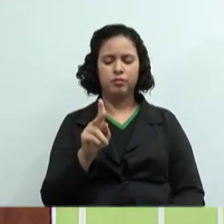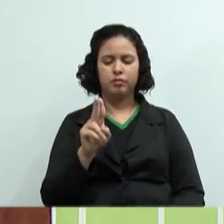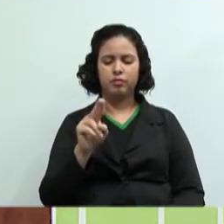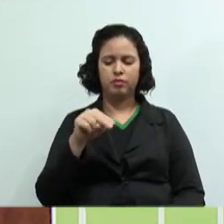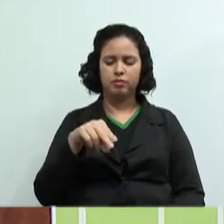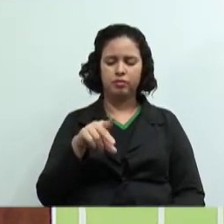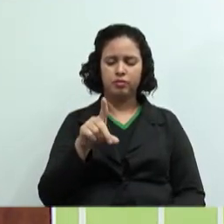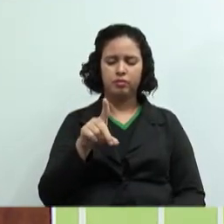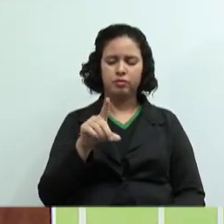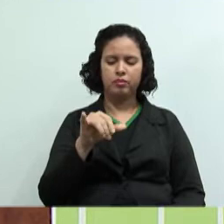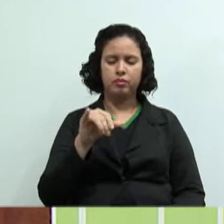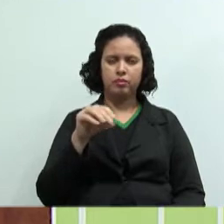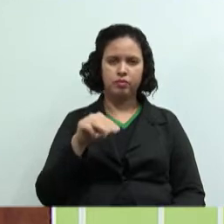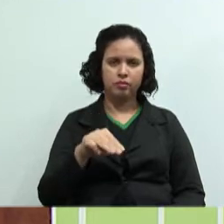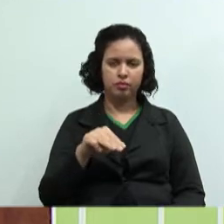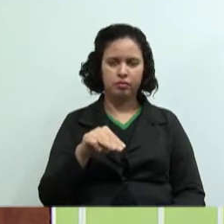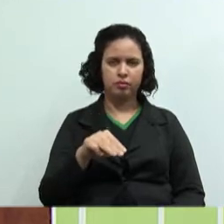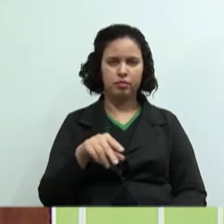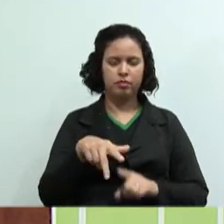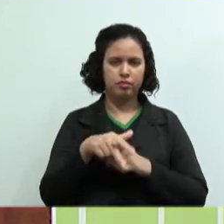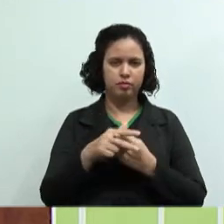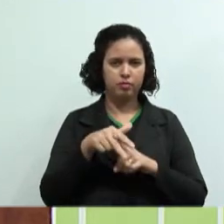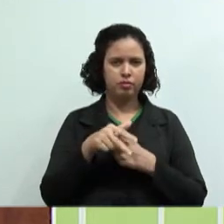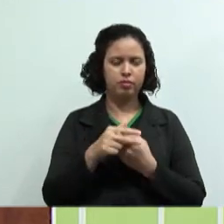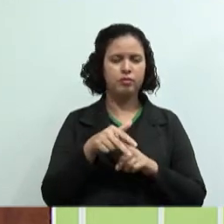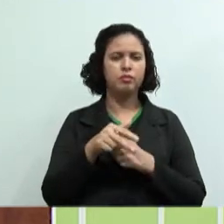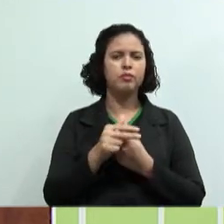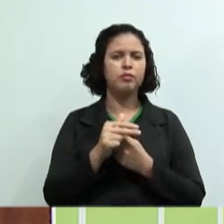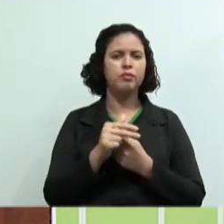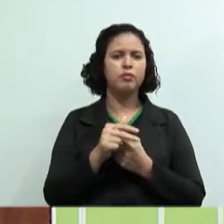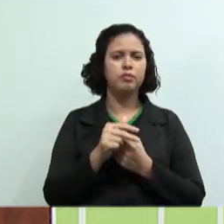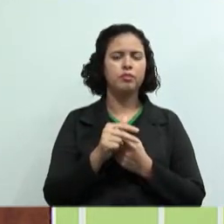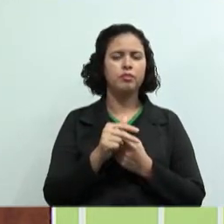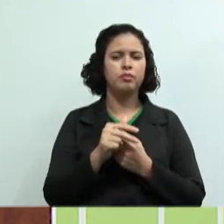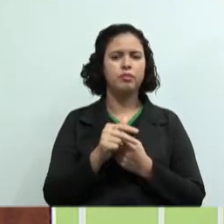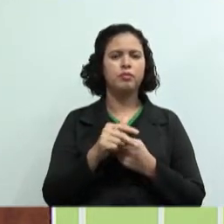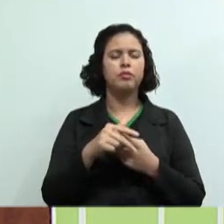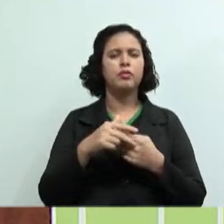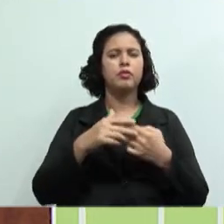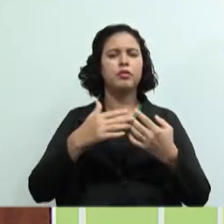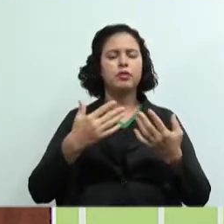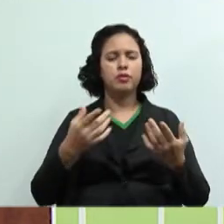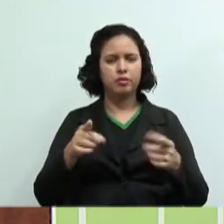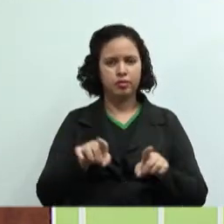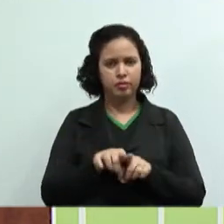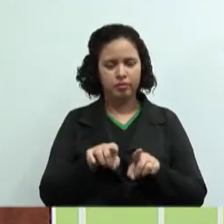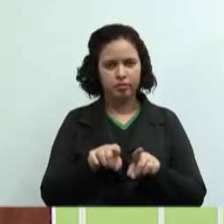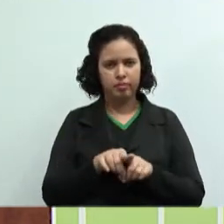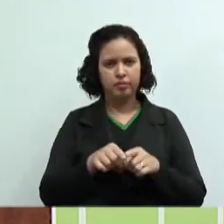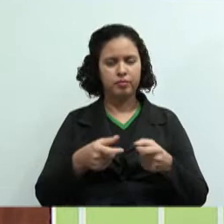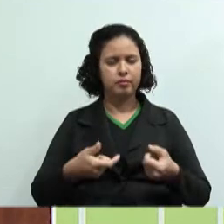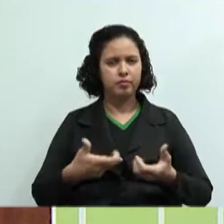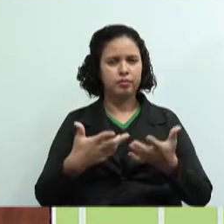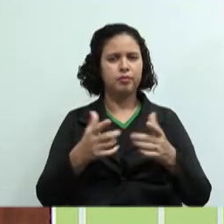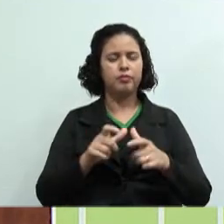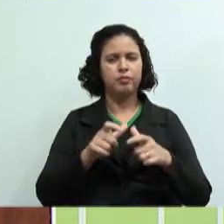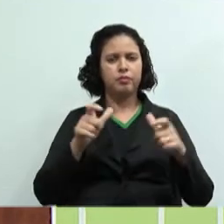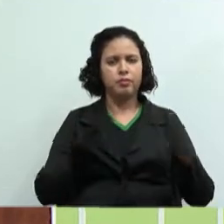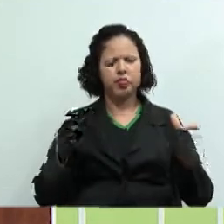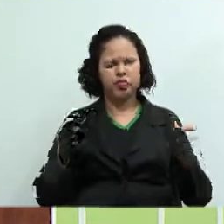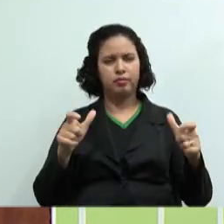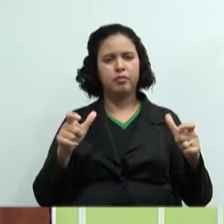Pode variar a manutenção, porque o desgaste desses bens será maior e, com isso,